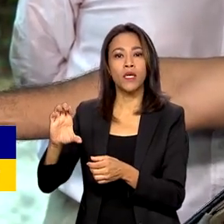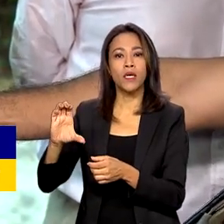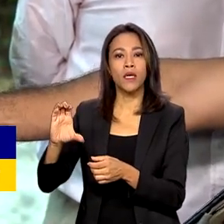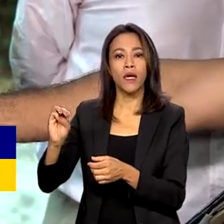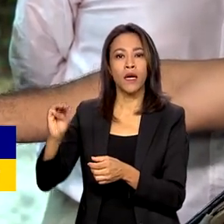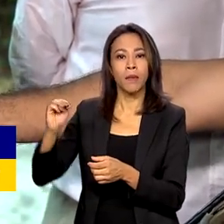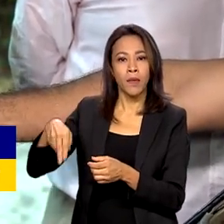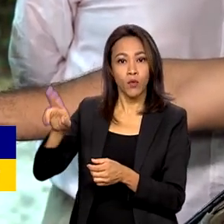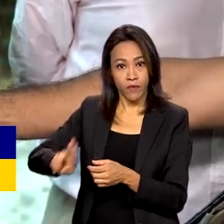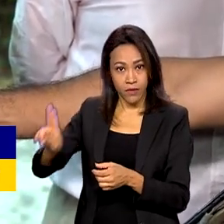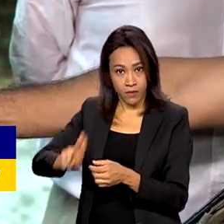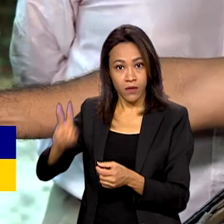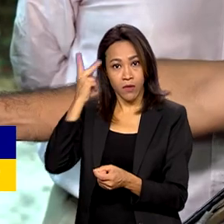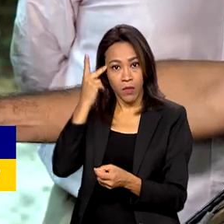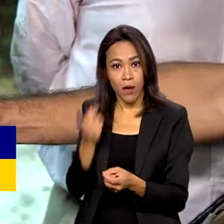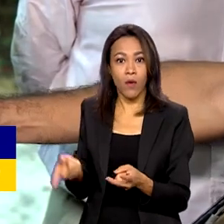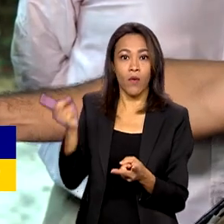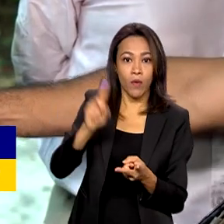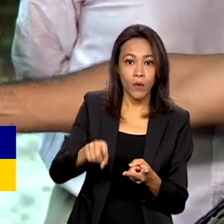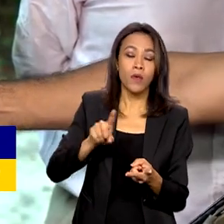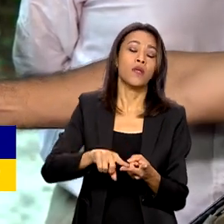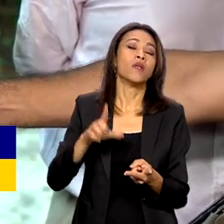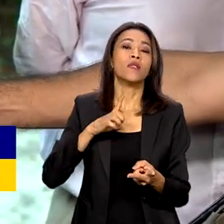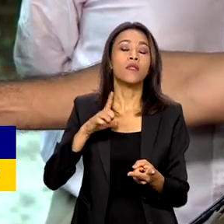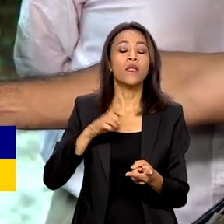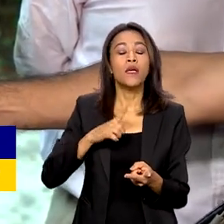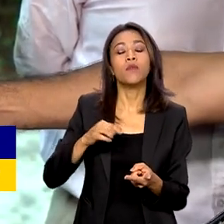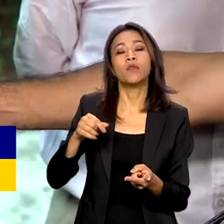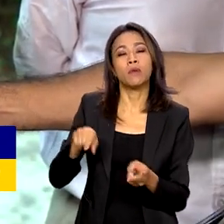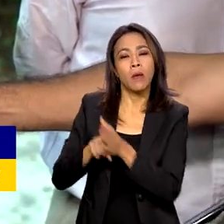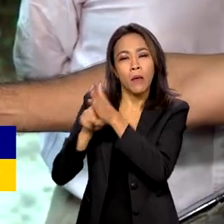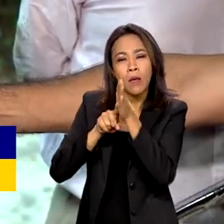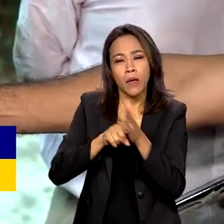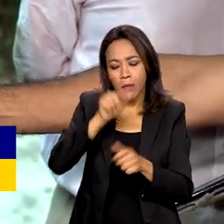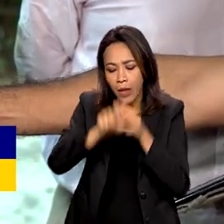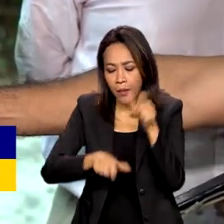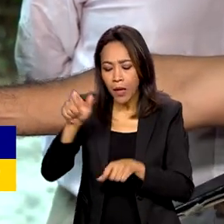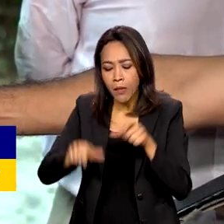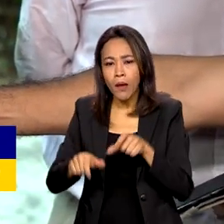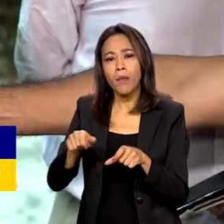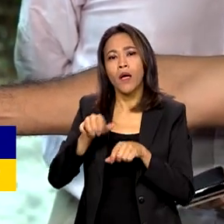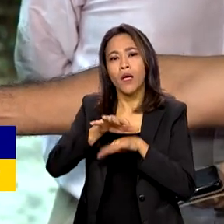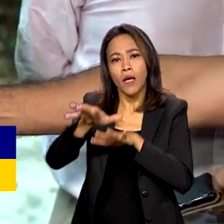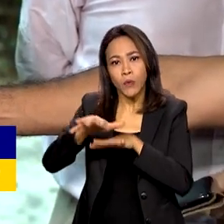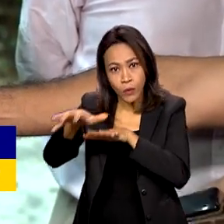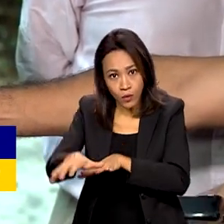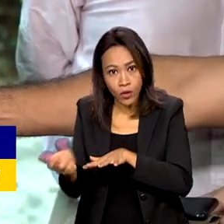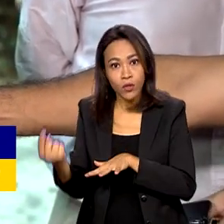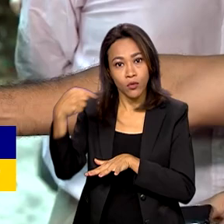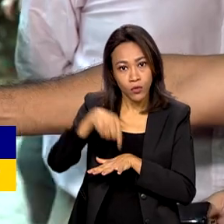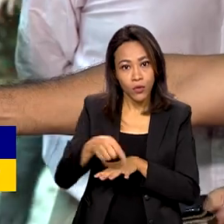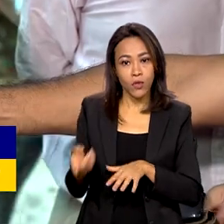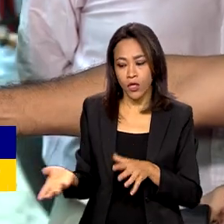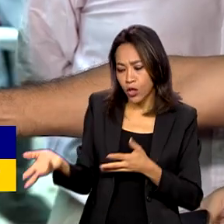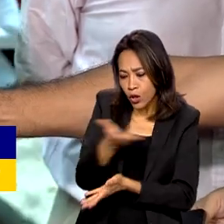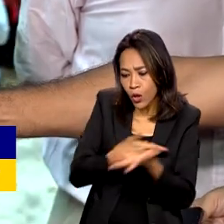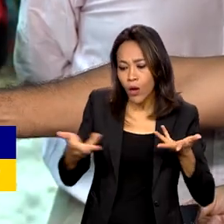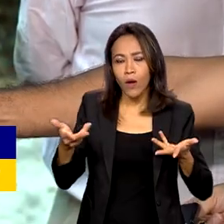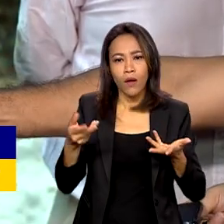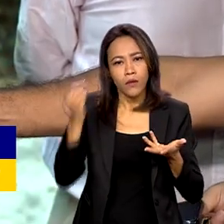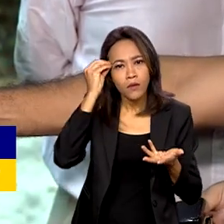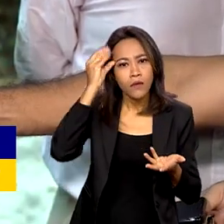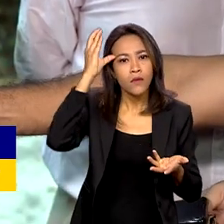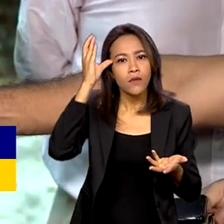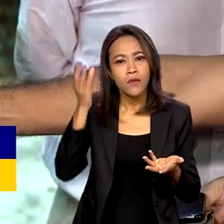com o Met Office, que são pesquisadores do Reino Unido, fazendo uma troca de experiências que traz